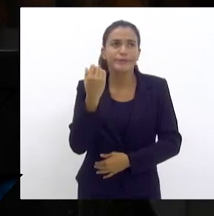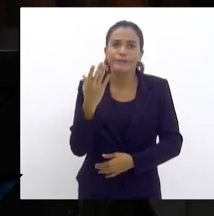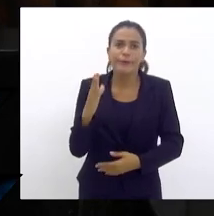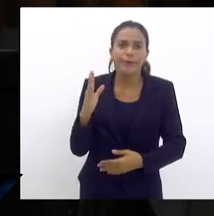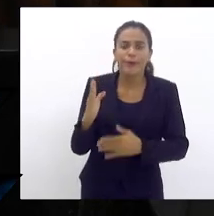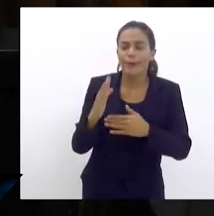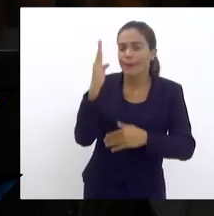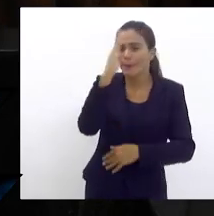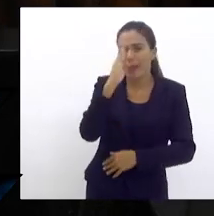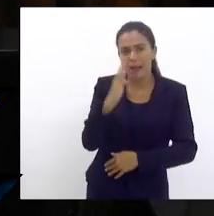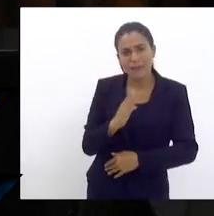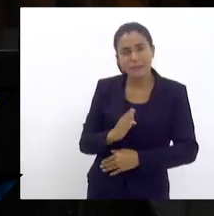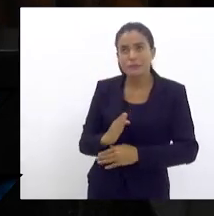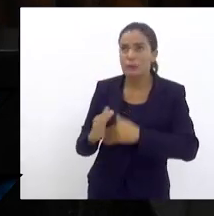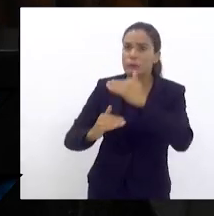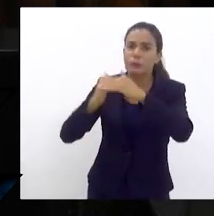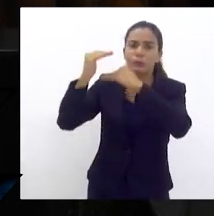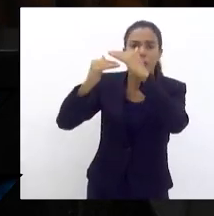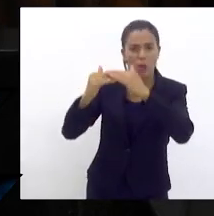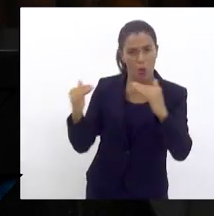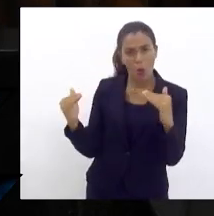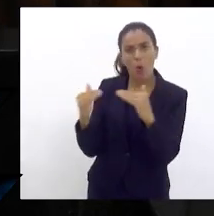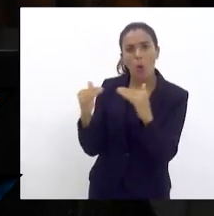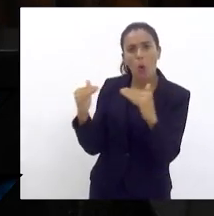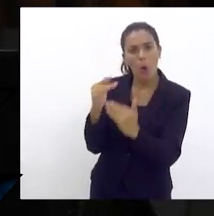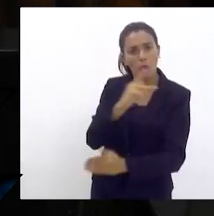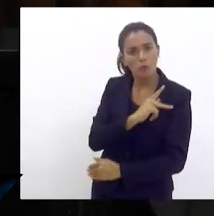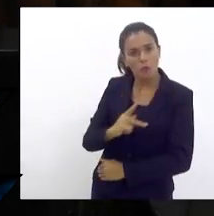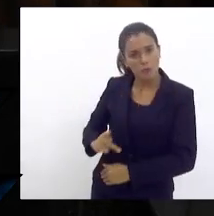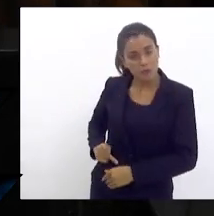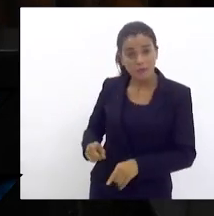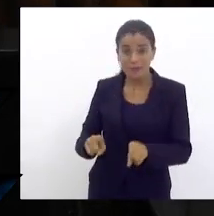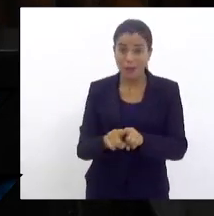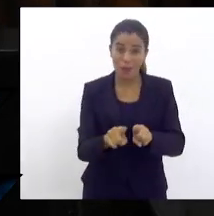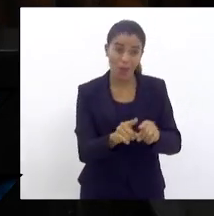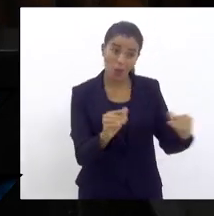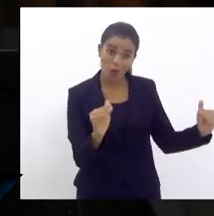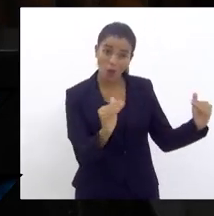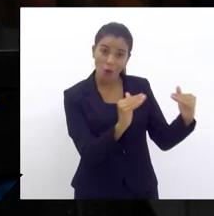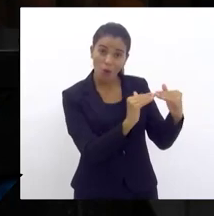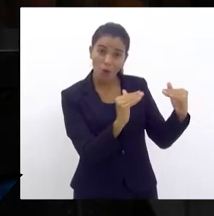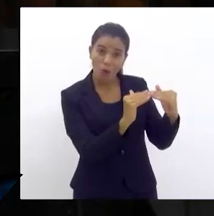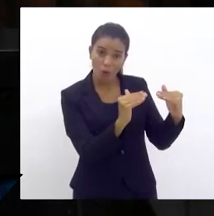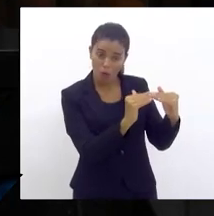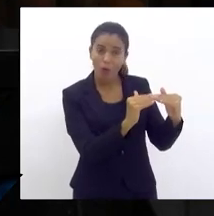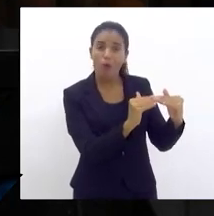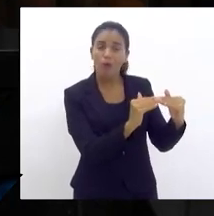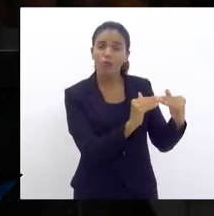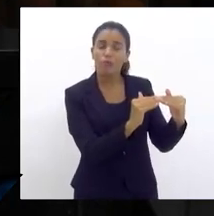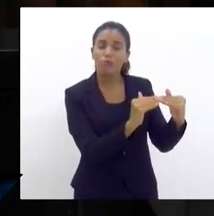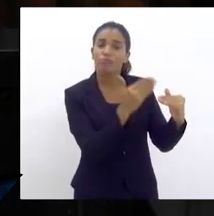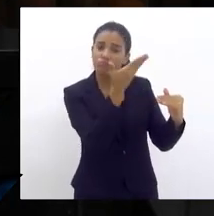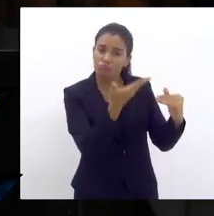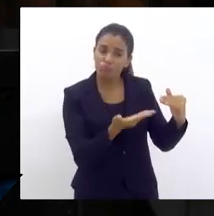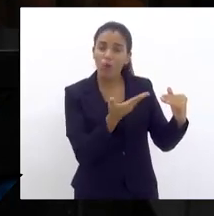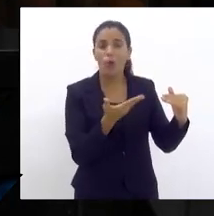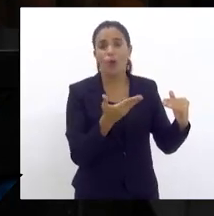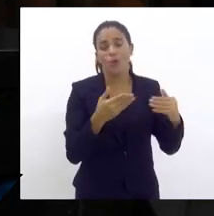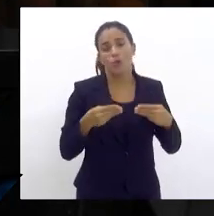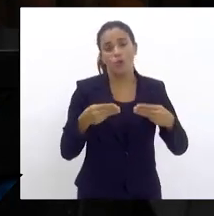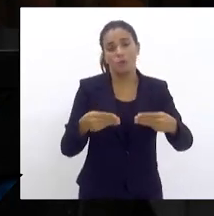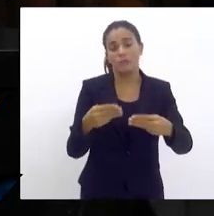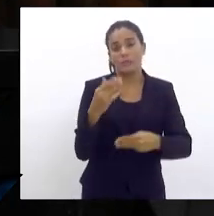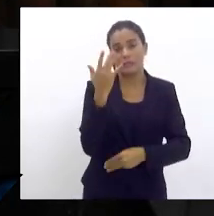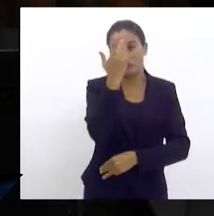E eu concordo com o presidente da República, como também concordo com o ministro Haddad.